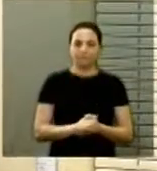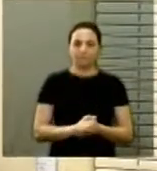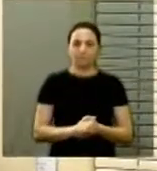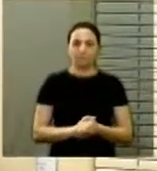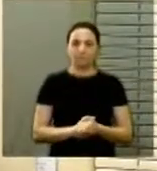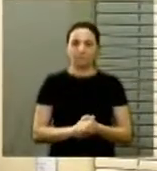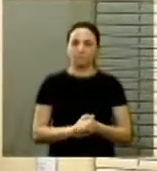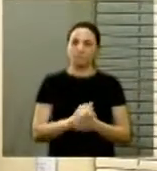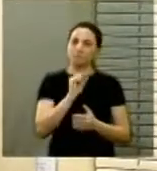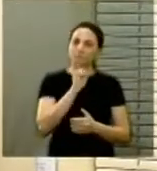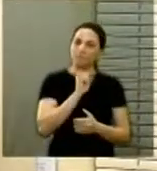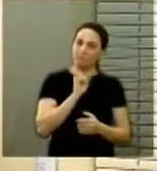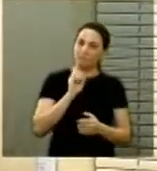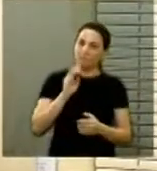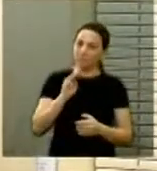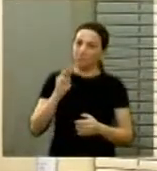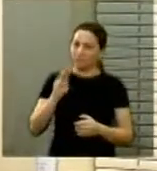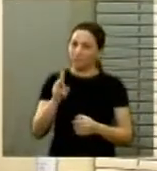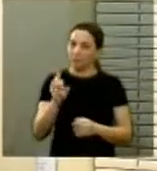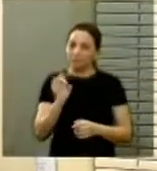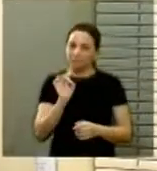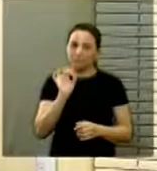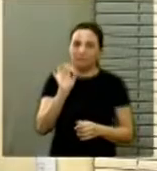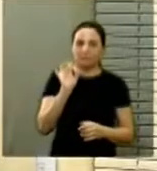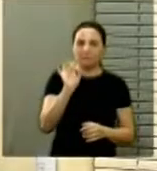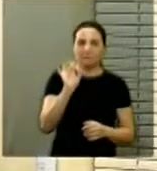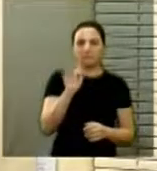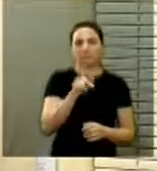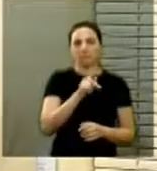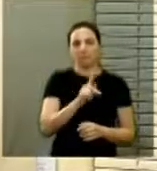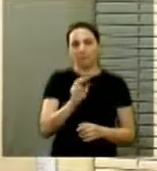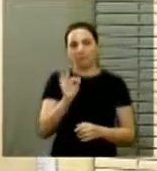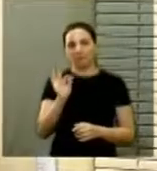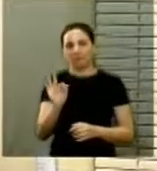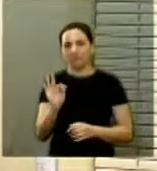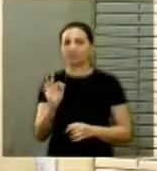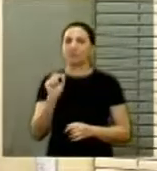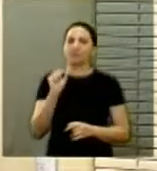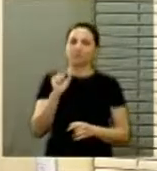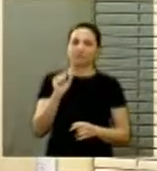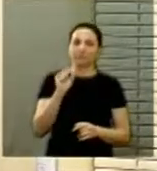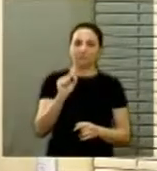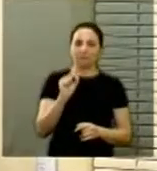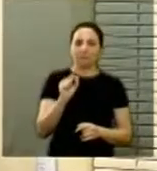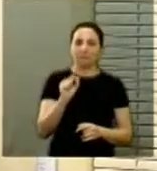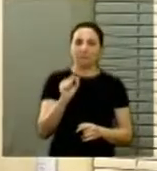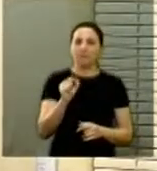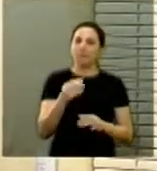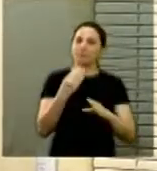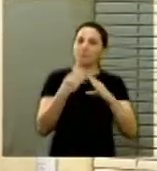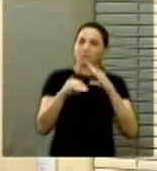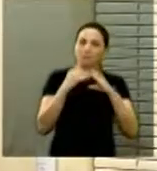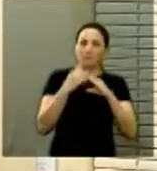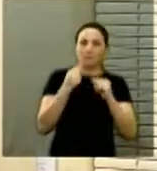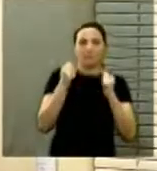um site ou uma página específica da bancada do PT, mas até por e-mail a gente pode disponibilizar, mas é um documento